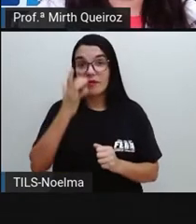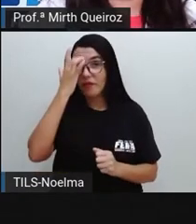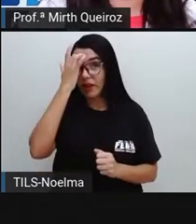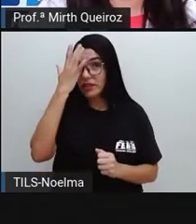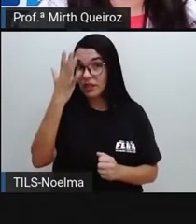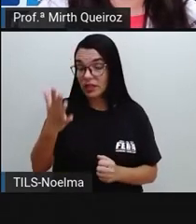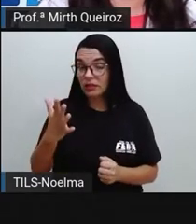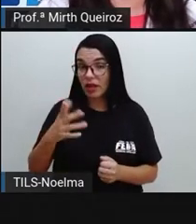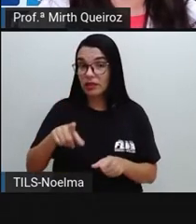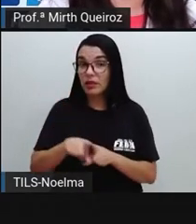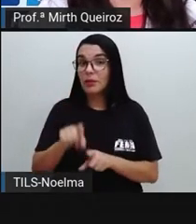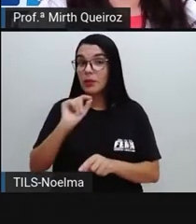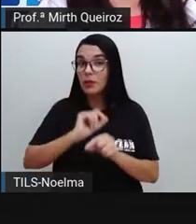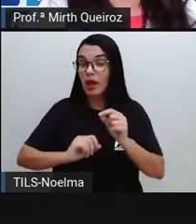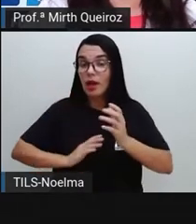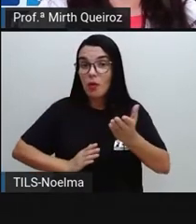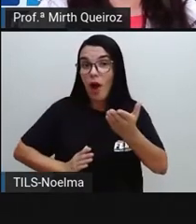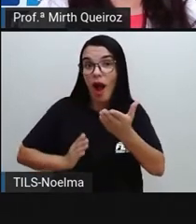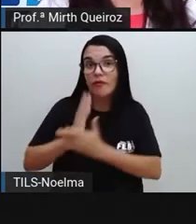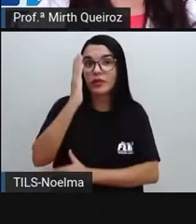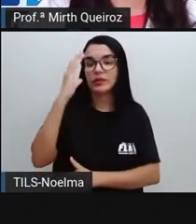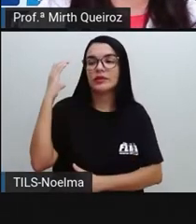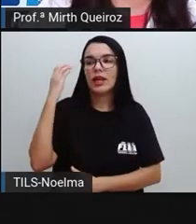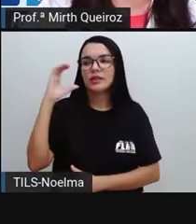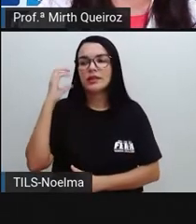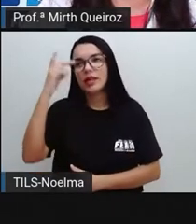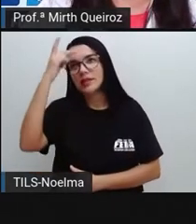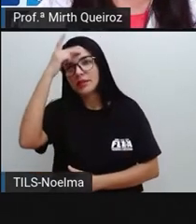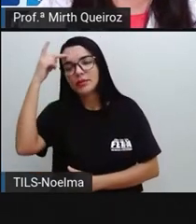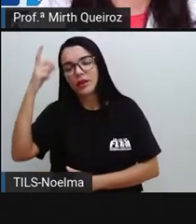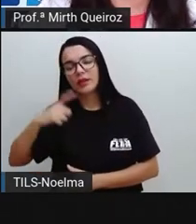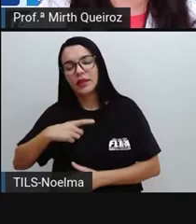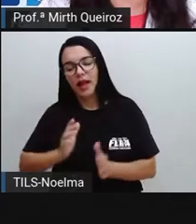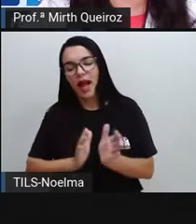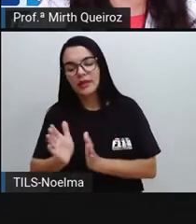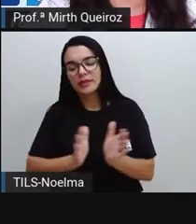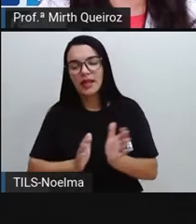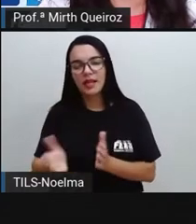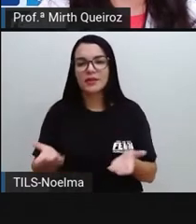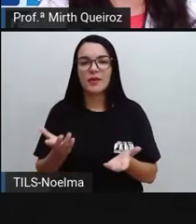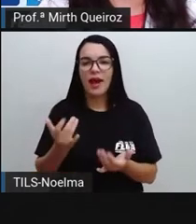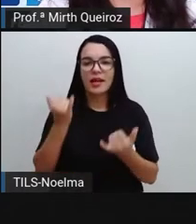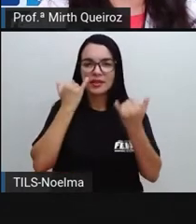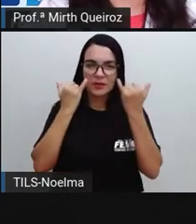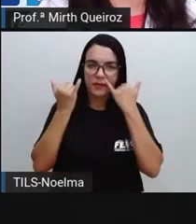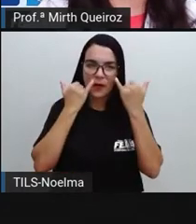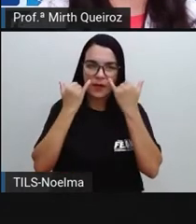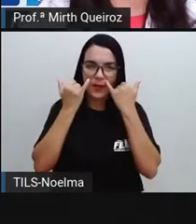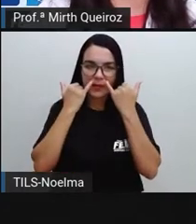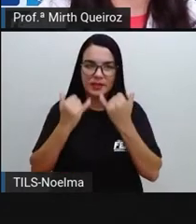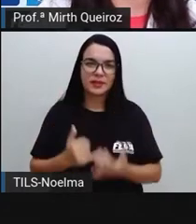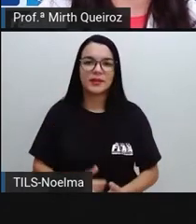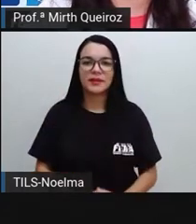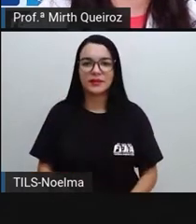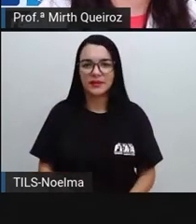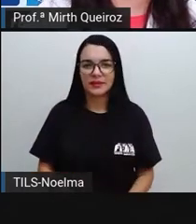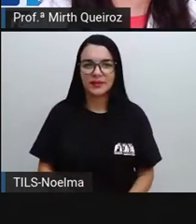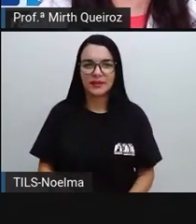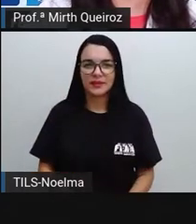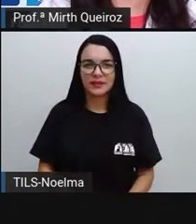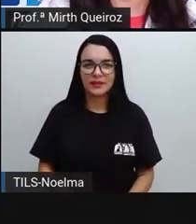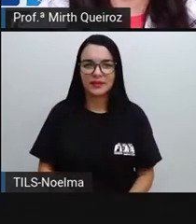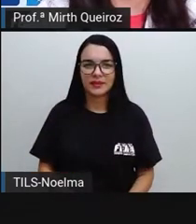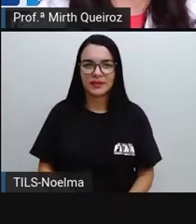disseminação do avanço da ciência, porque as pessoas vão ter maior acesso, né? A esse tipo de texto.